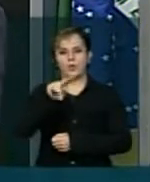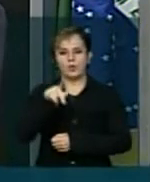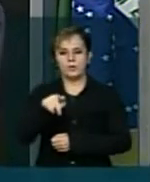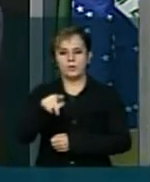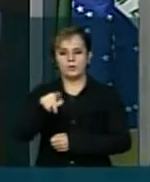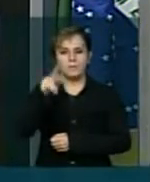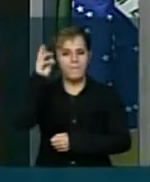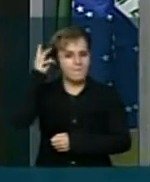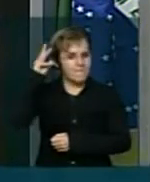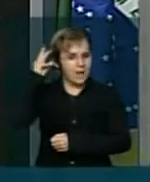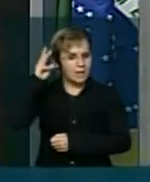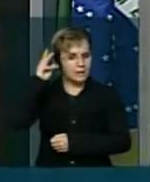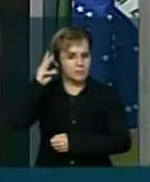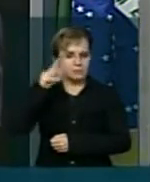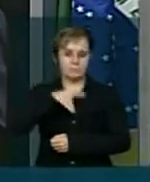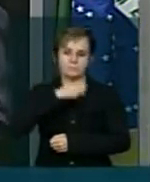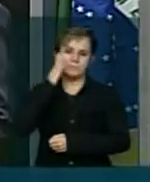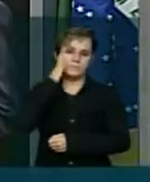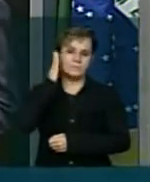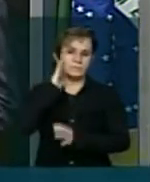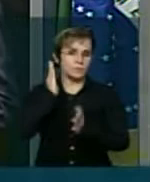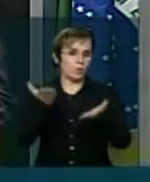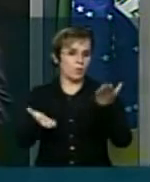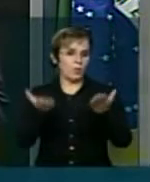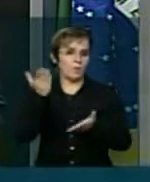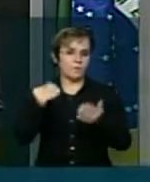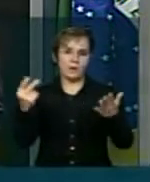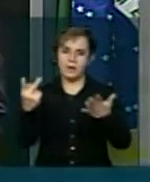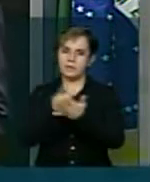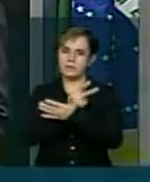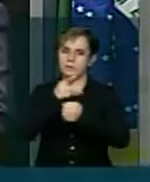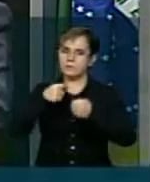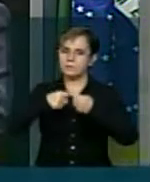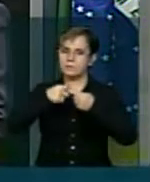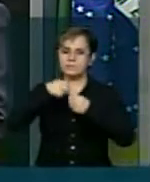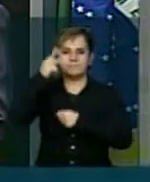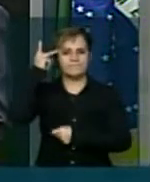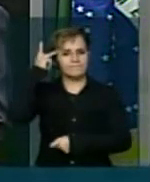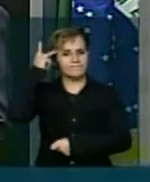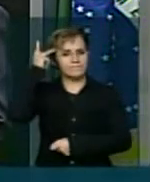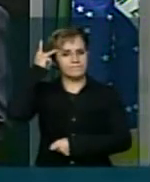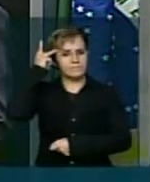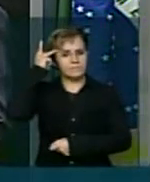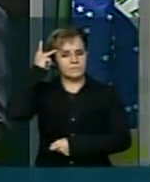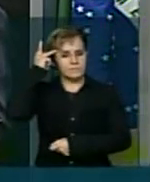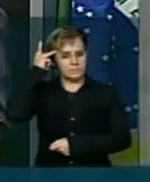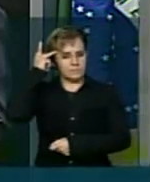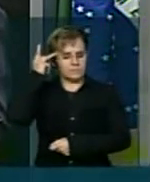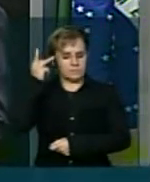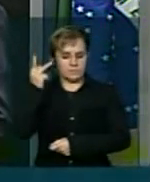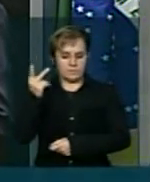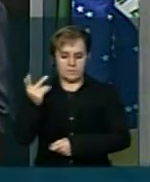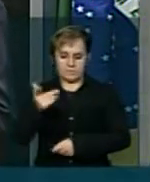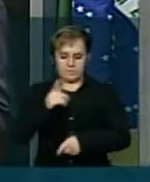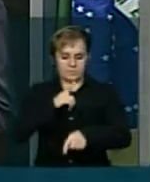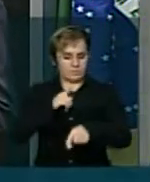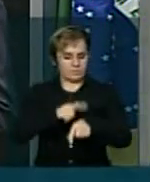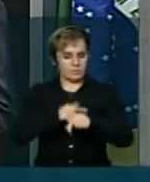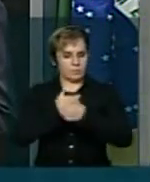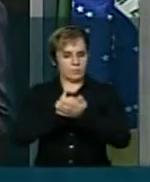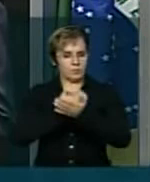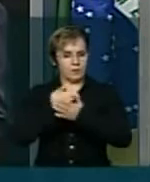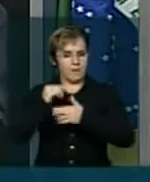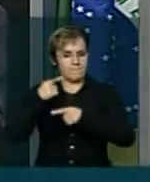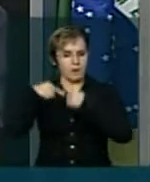um comparativo do que acontece hoje na cidade de São Paulo Quando foi desencadeado